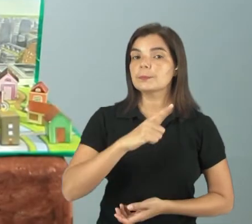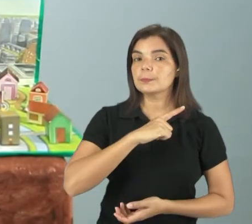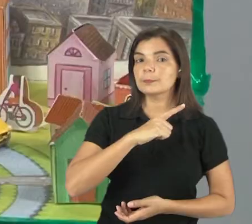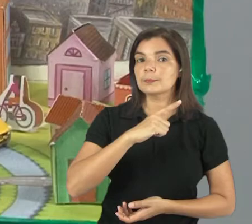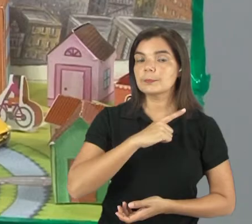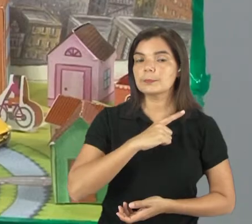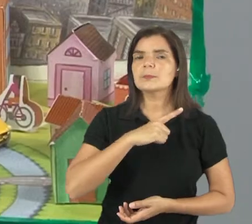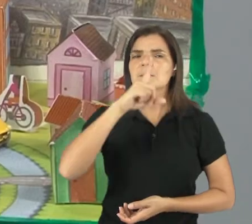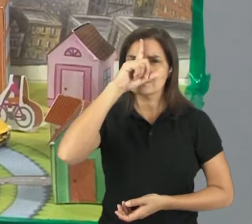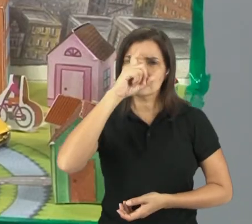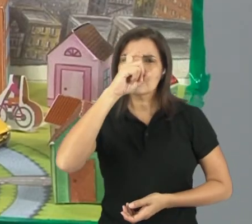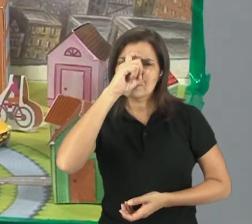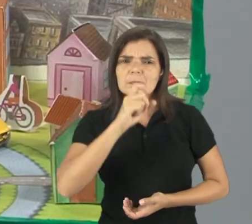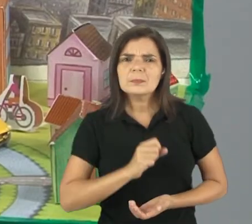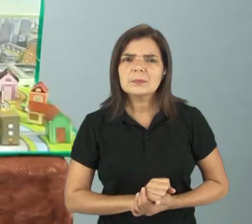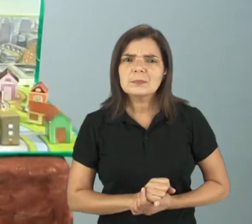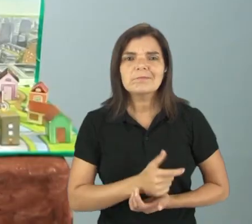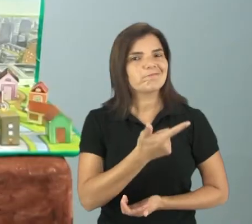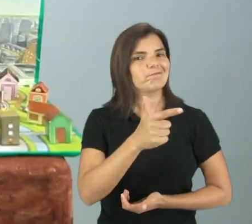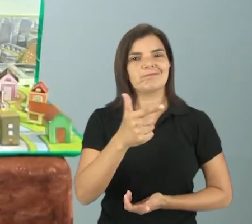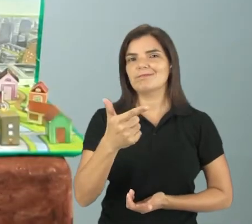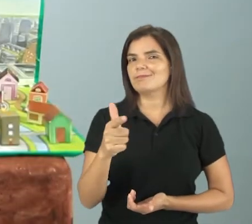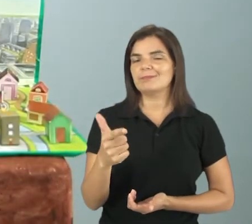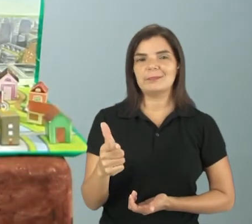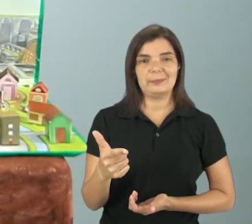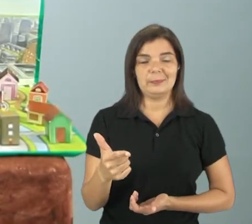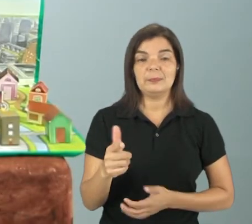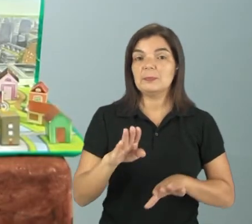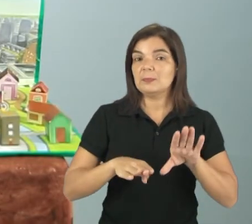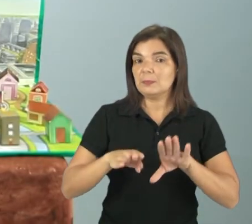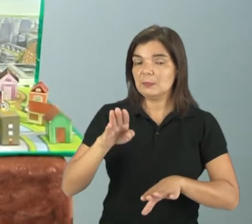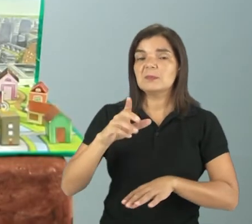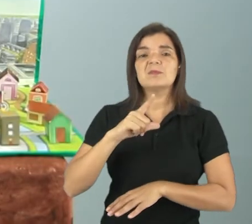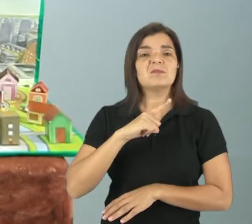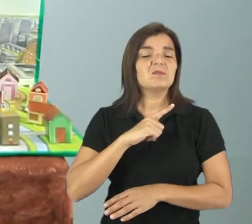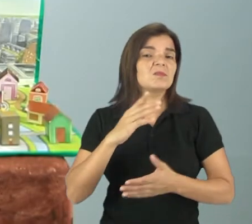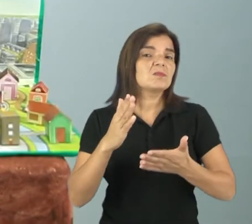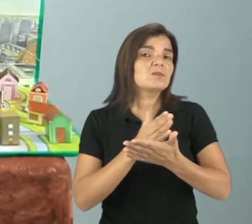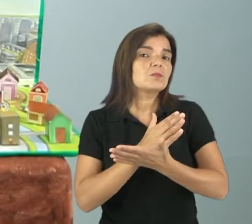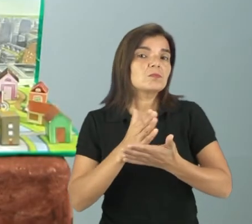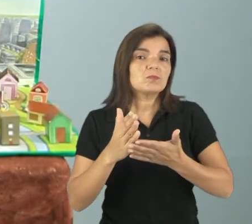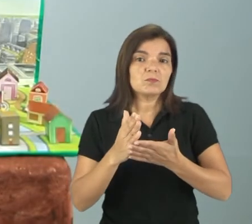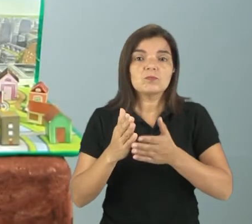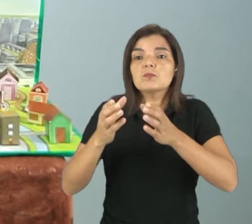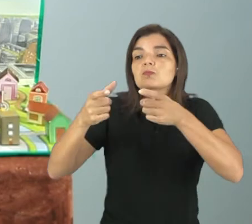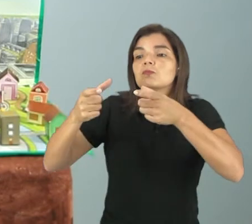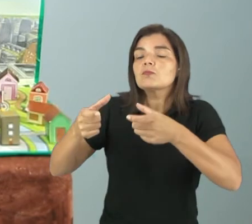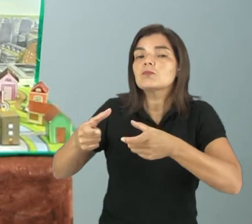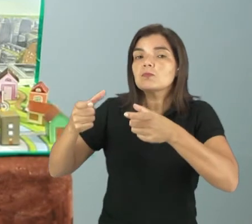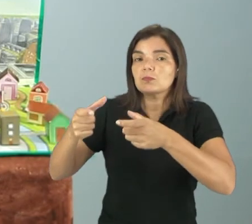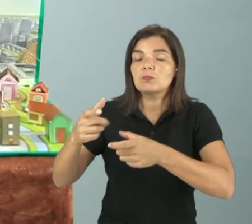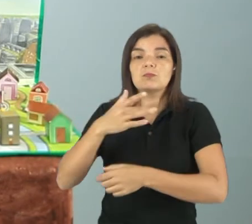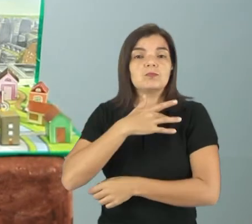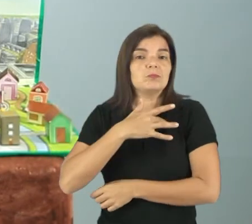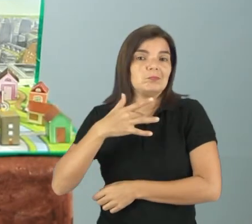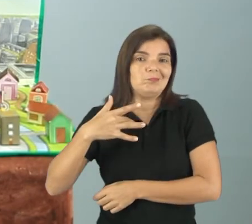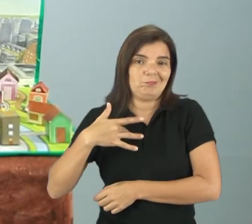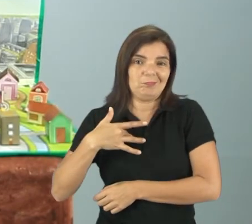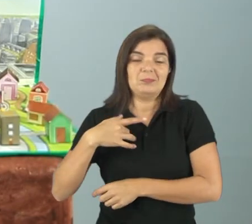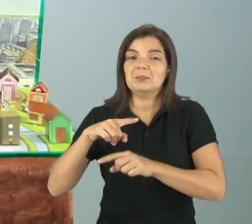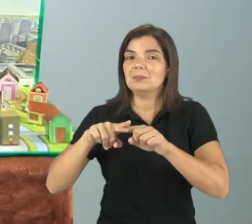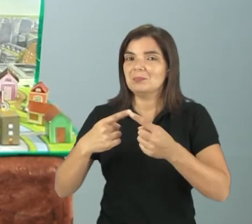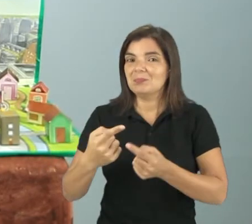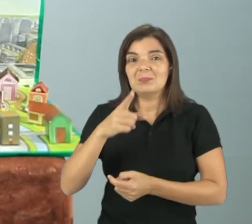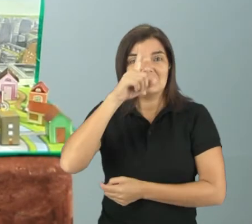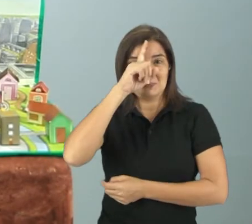temos hospitais? Não temos, não é? Às vezes tem alguma comunidade, posto de saúde, né, mas